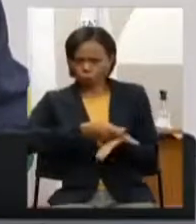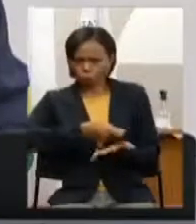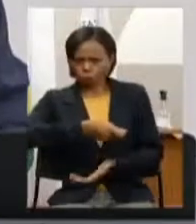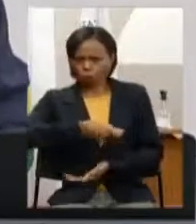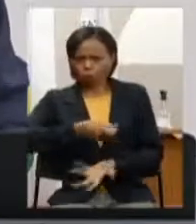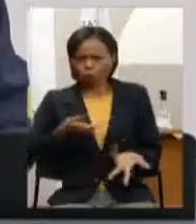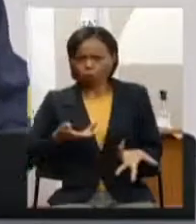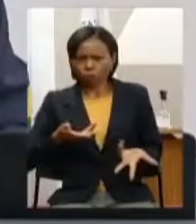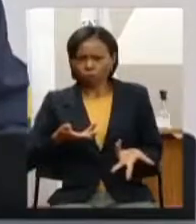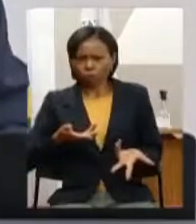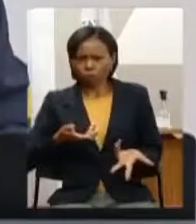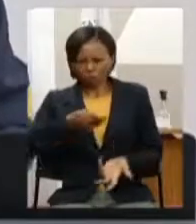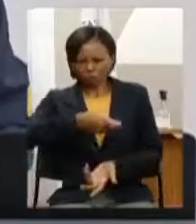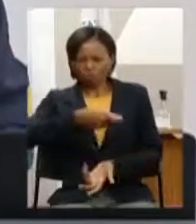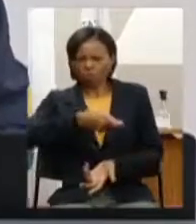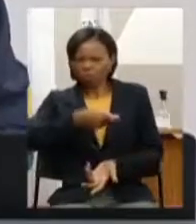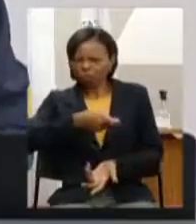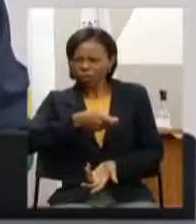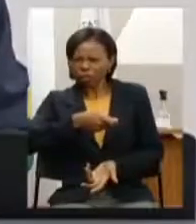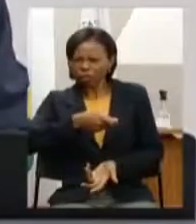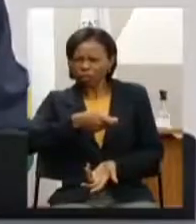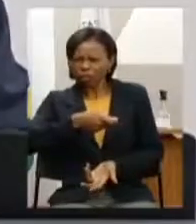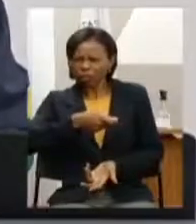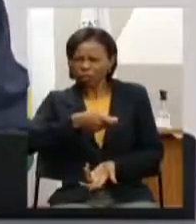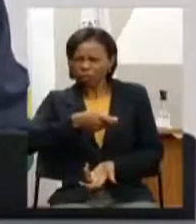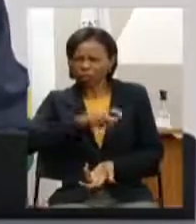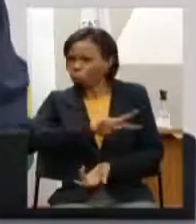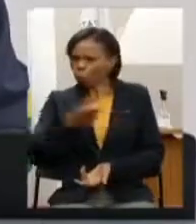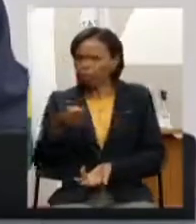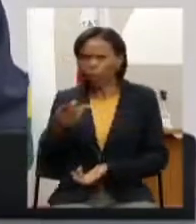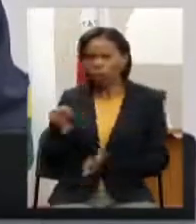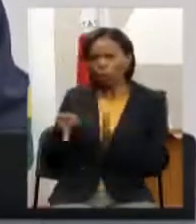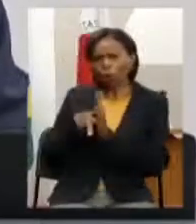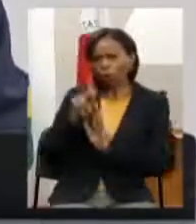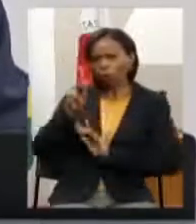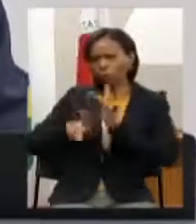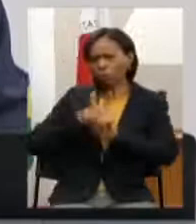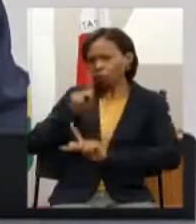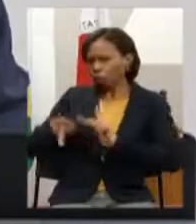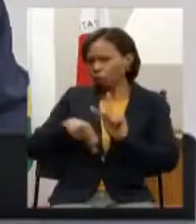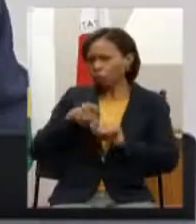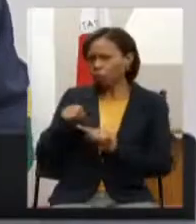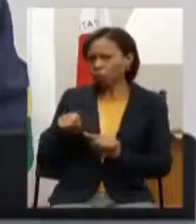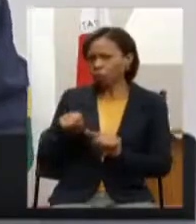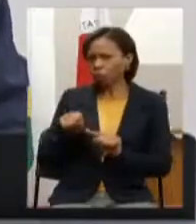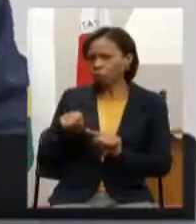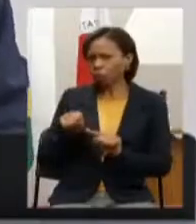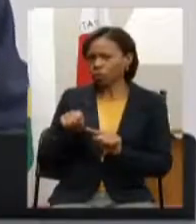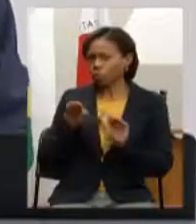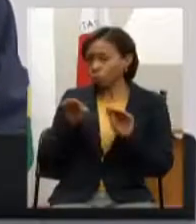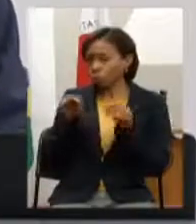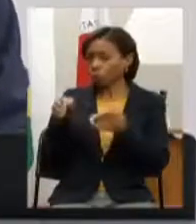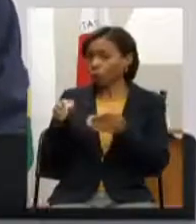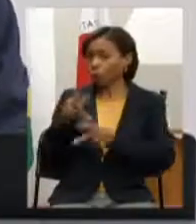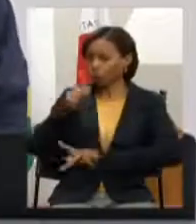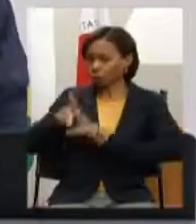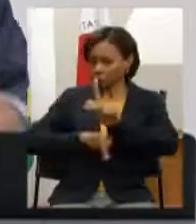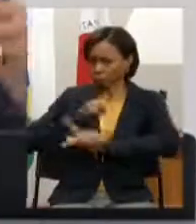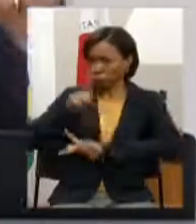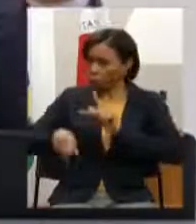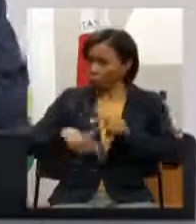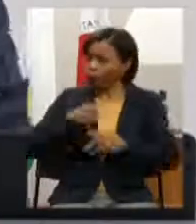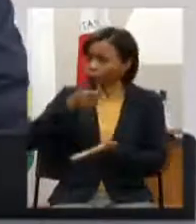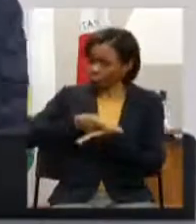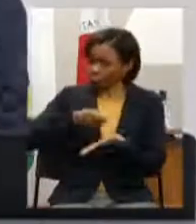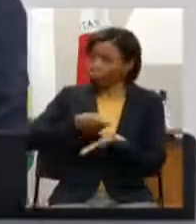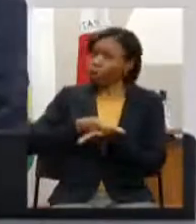o impositivo não teria que ser aquele que advém do povo não seria essa que era a